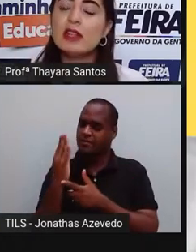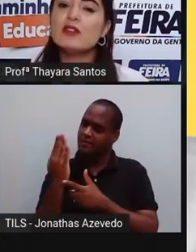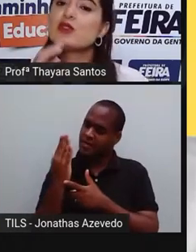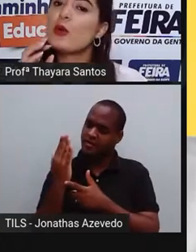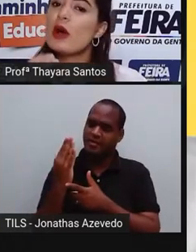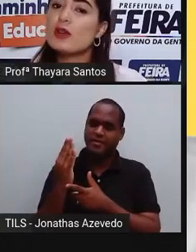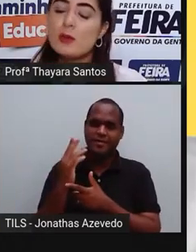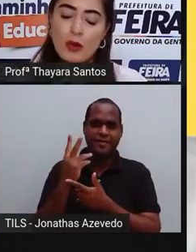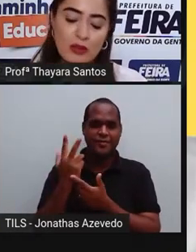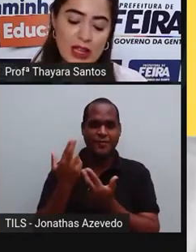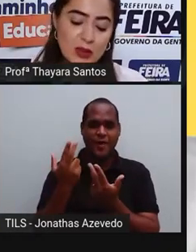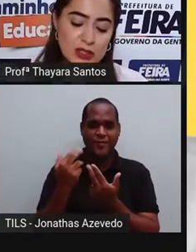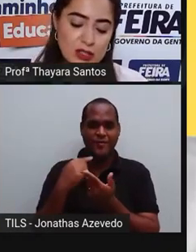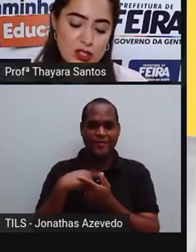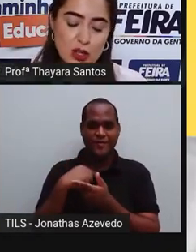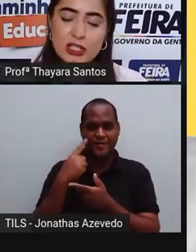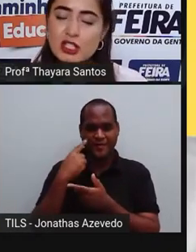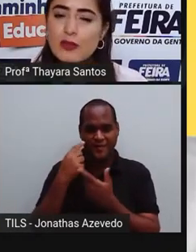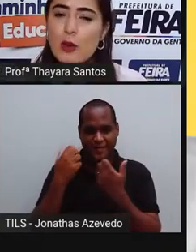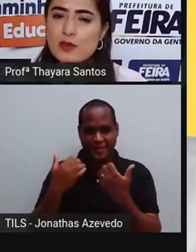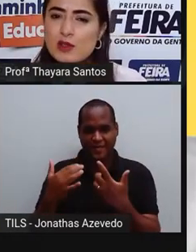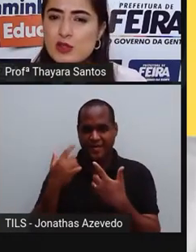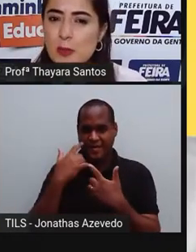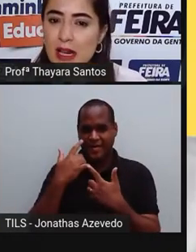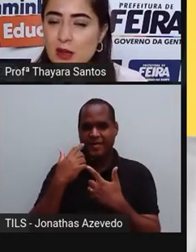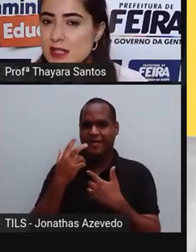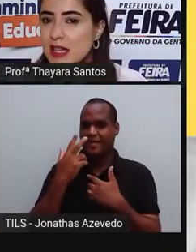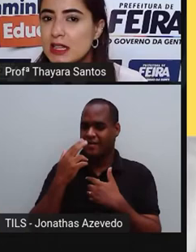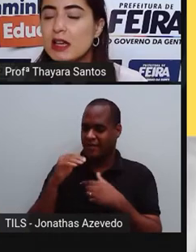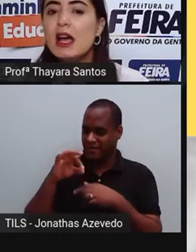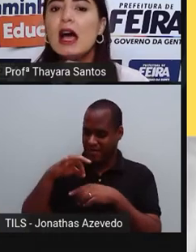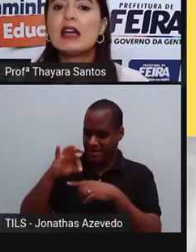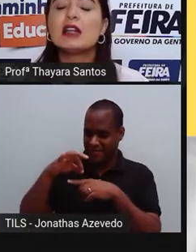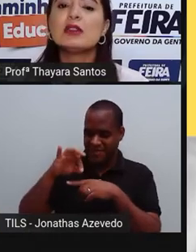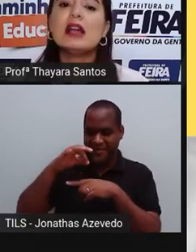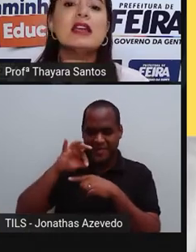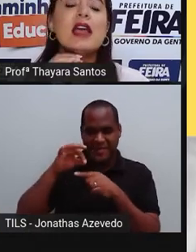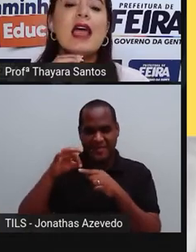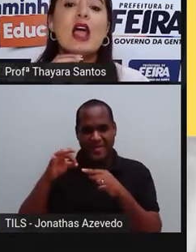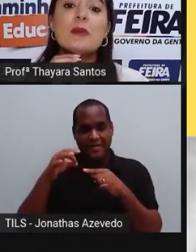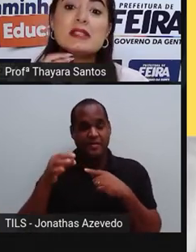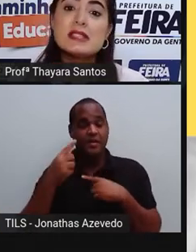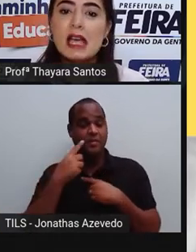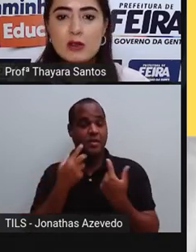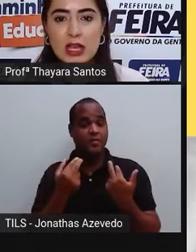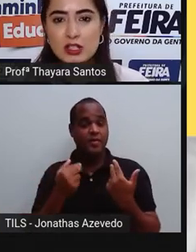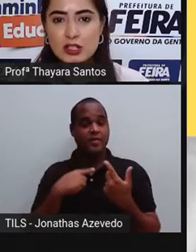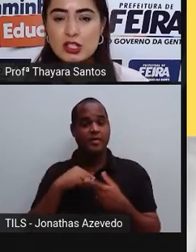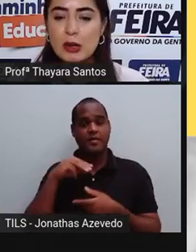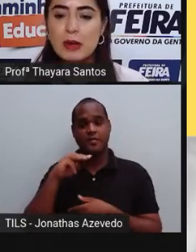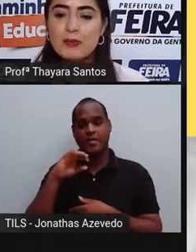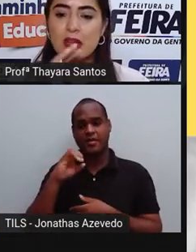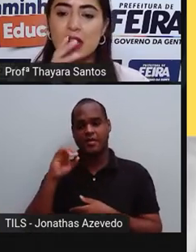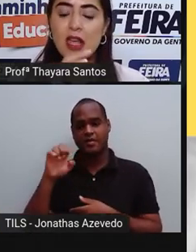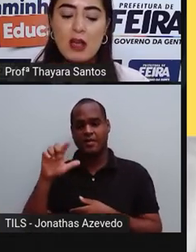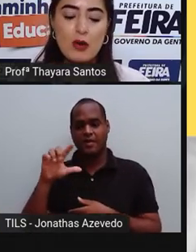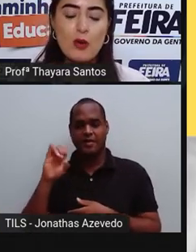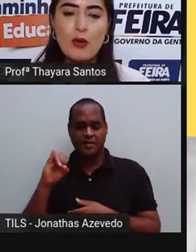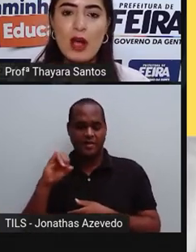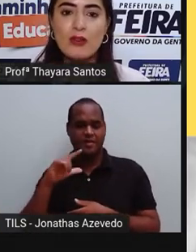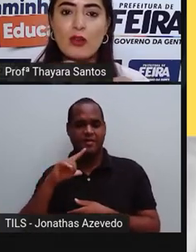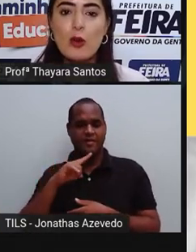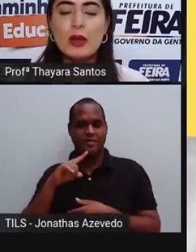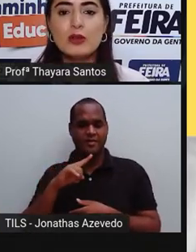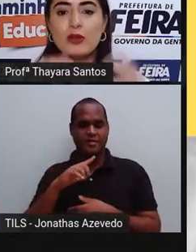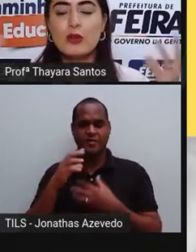Vocês já devem ter visto alguma coisa mofada e quando a gente olha, gente vê como se fossem uns pelinhos ali. Aquilo dali é o micélio que a gente chama, que é